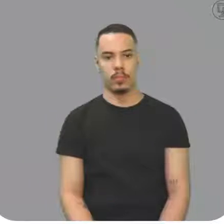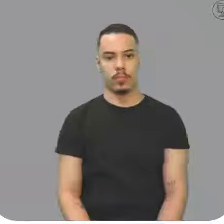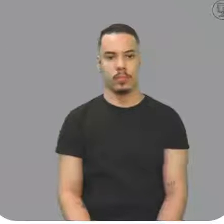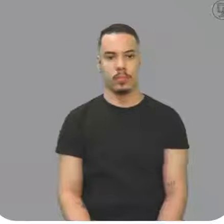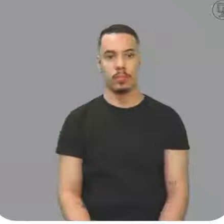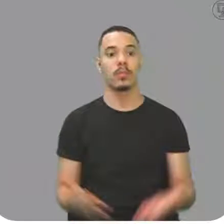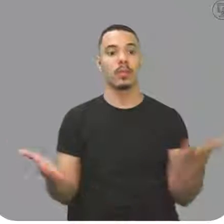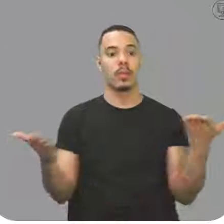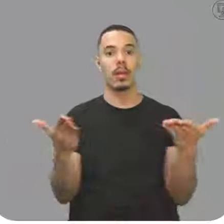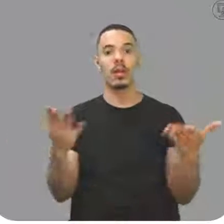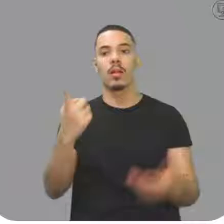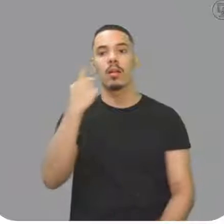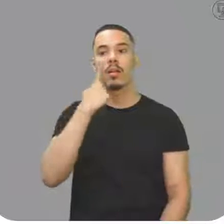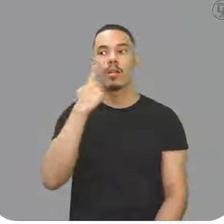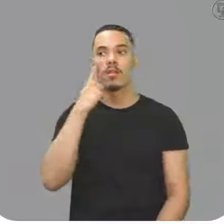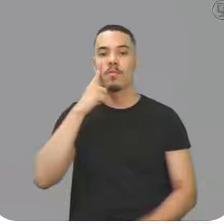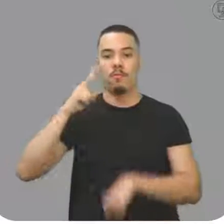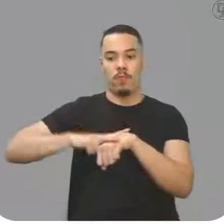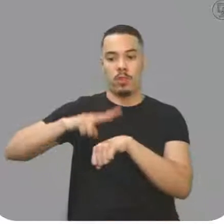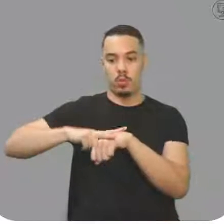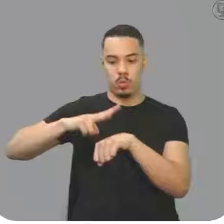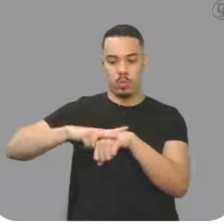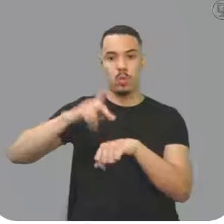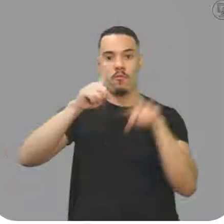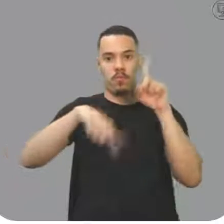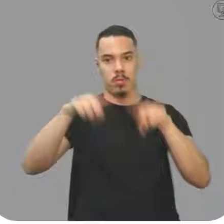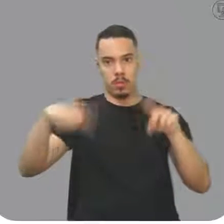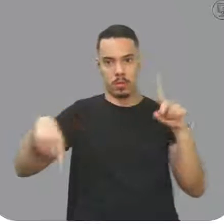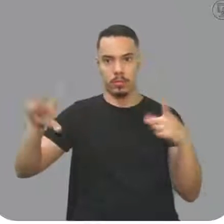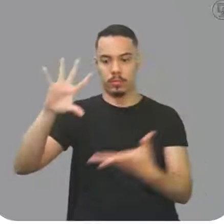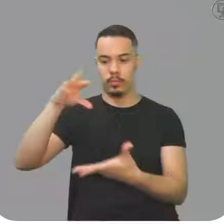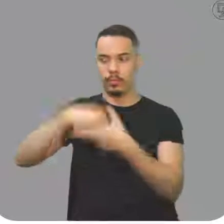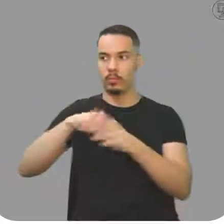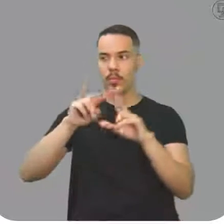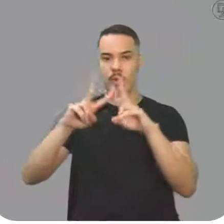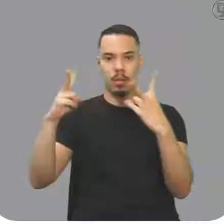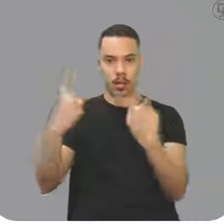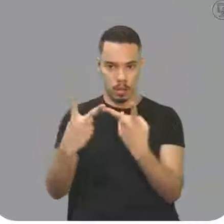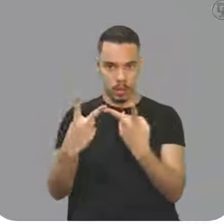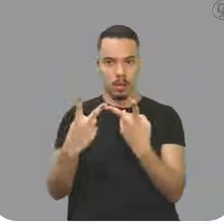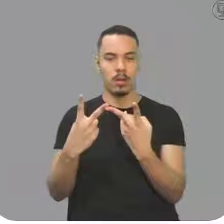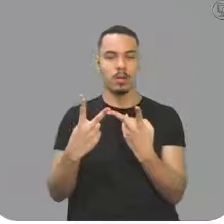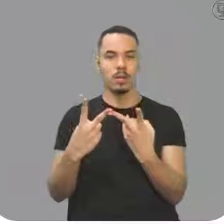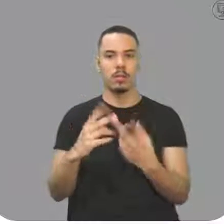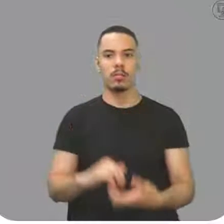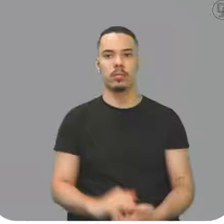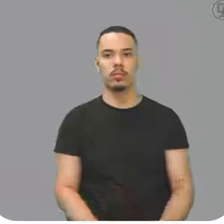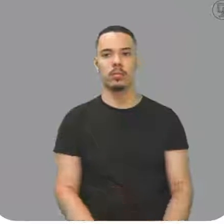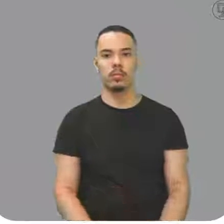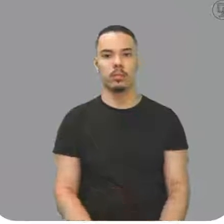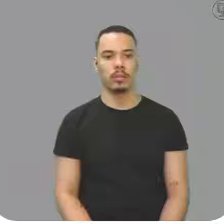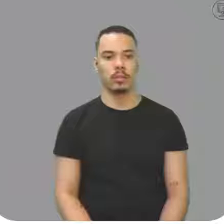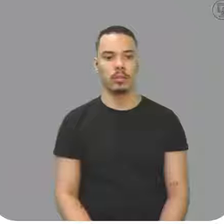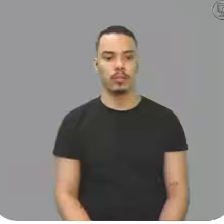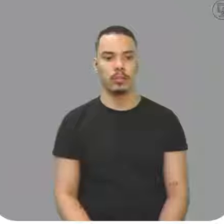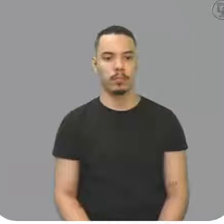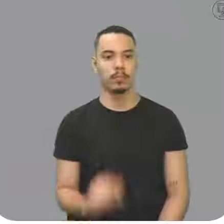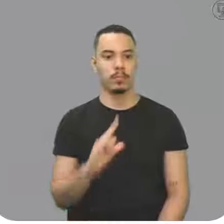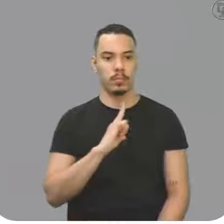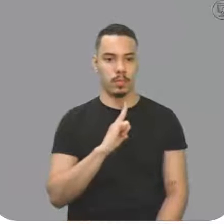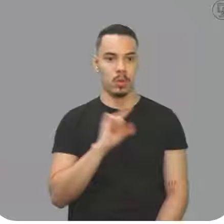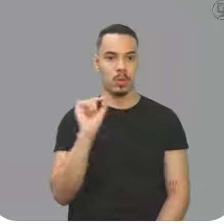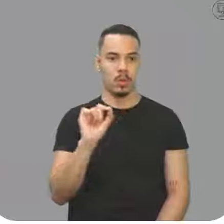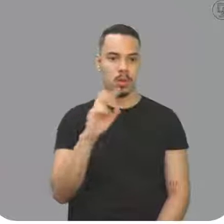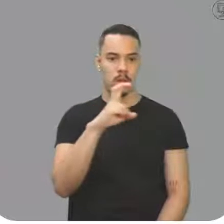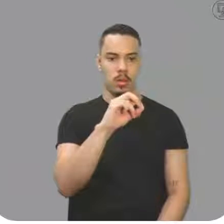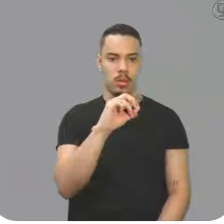Agora vamos ver do vidro. Variação do volume do vidro, que é o frasco, né? Então, tem que pegar o